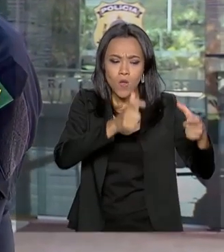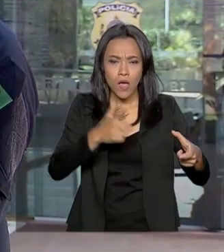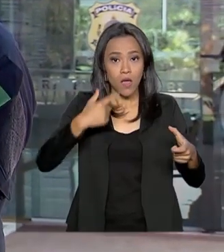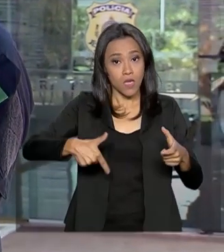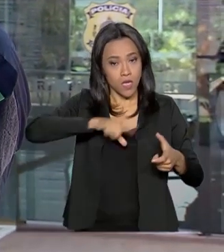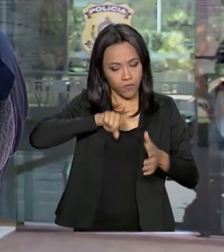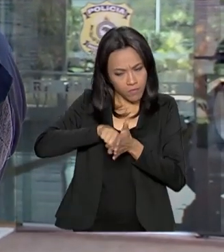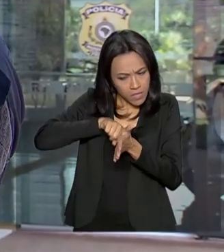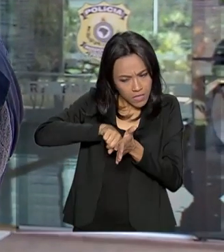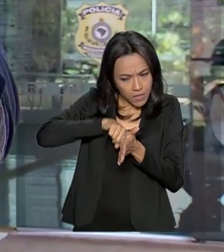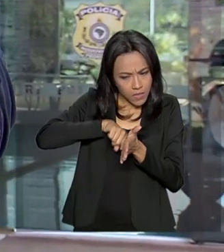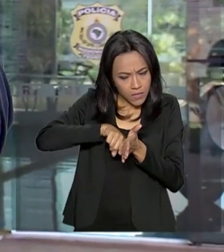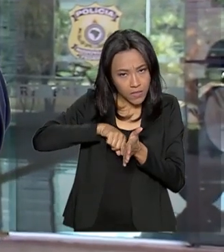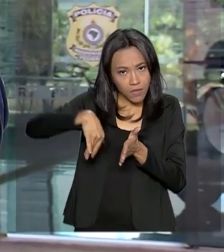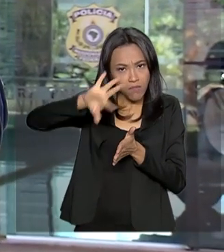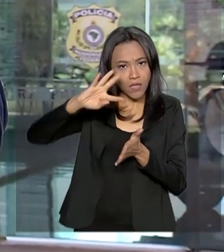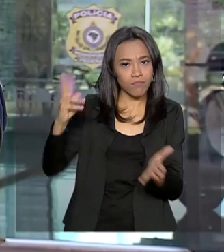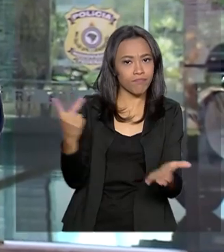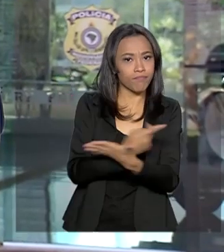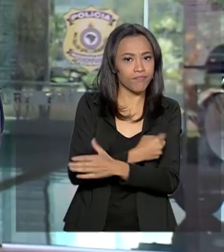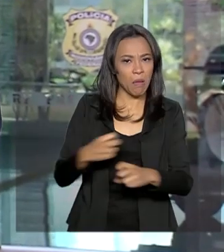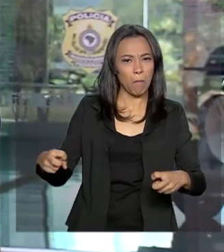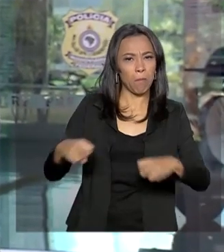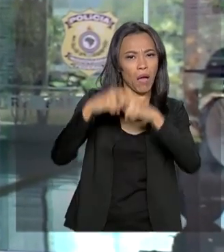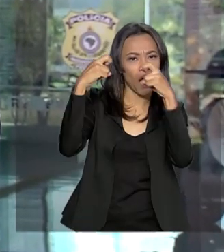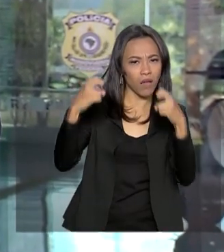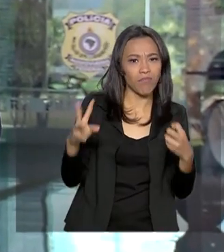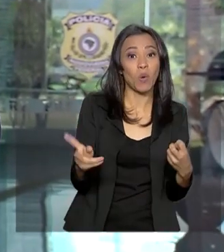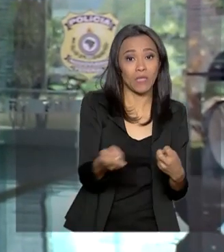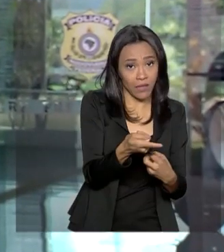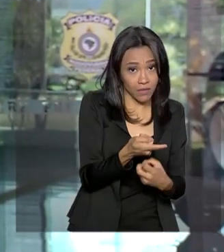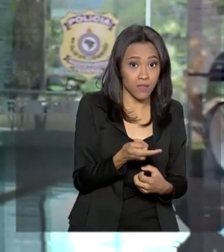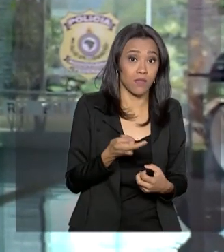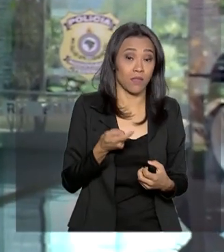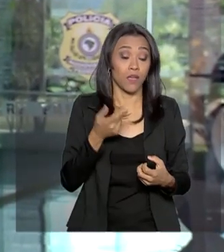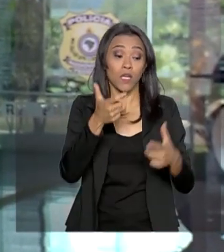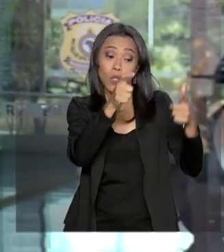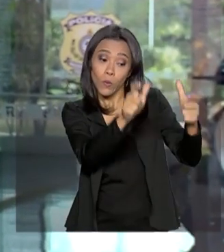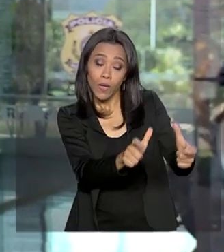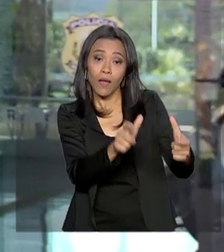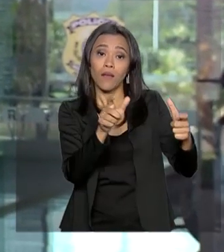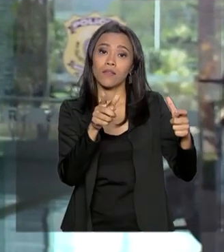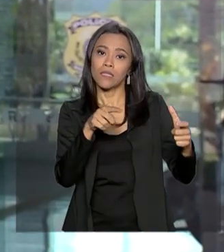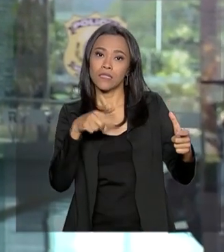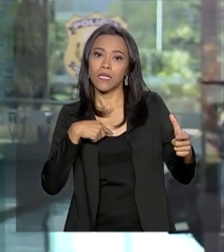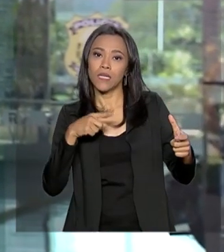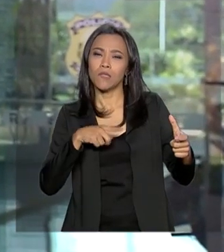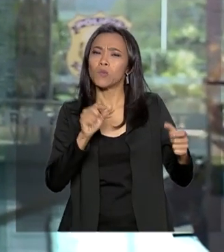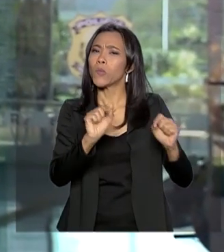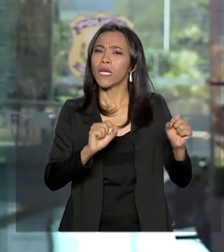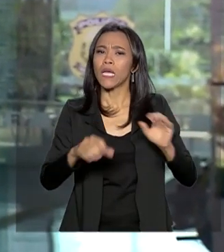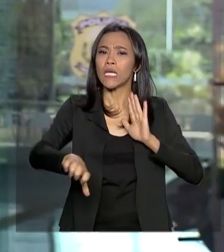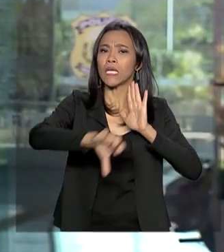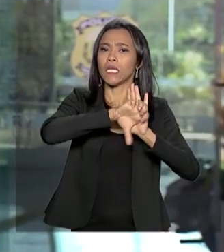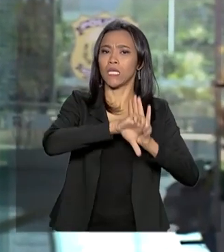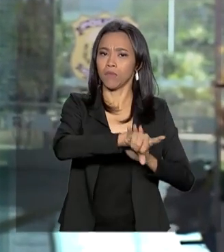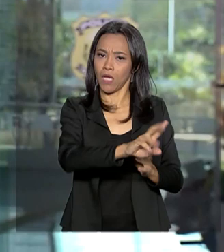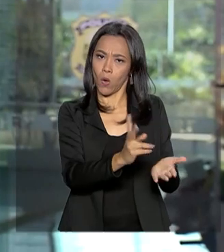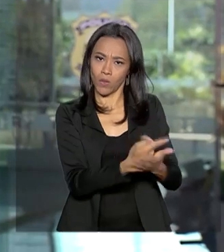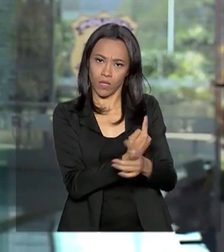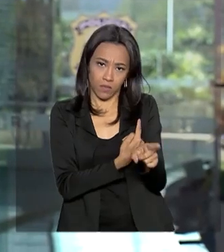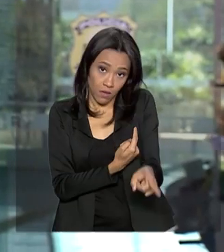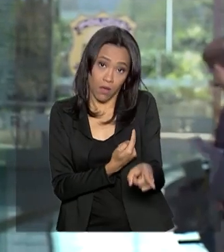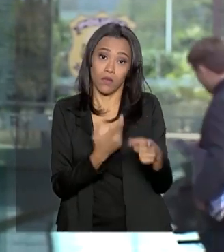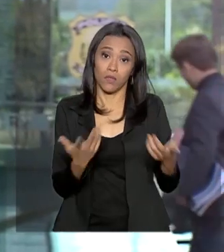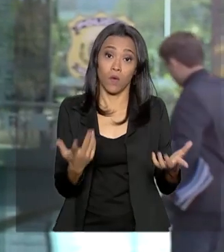estatísticas que ocorrem mais acidentes, acidentes graves principalmente, e também locais onde há criminalidade. Então o efetivo,